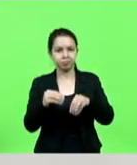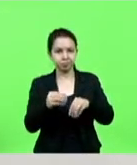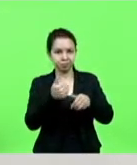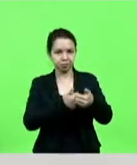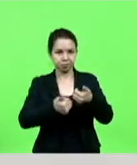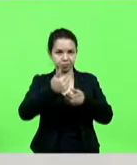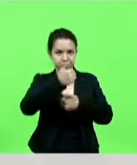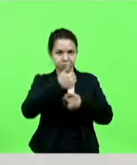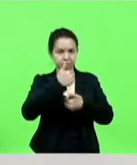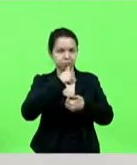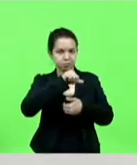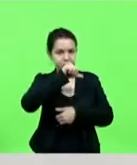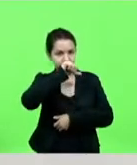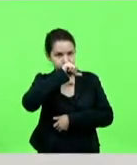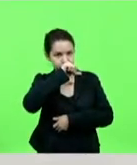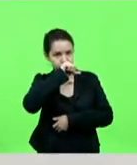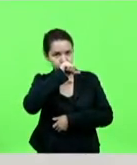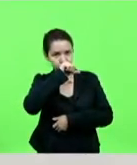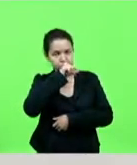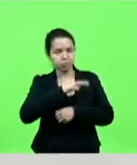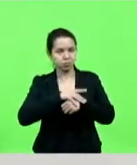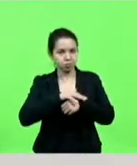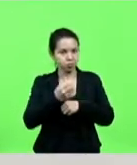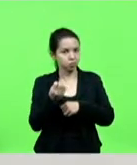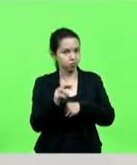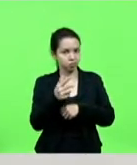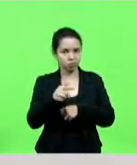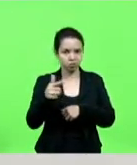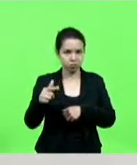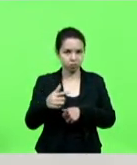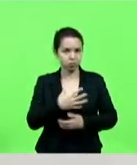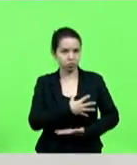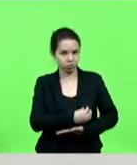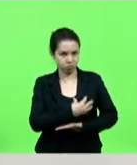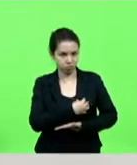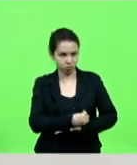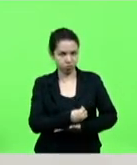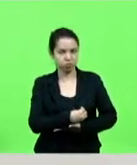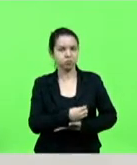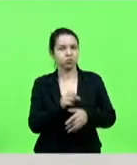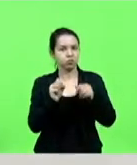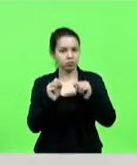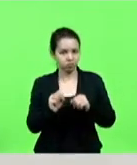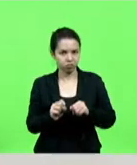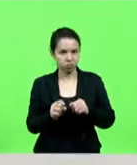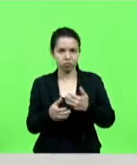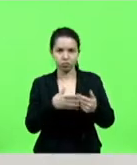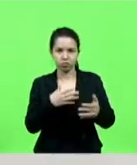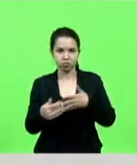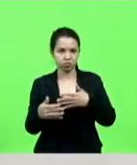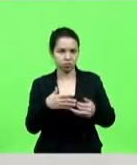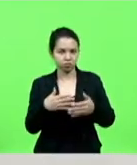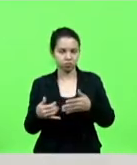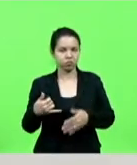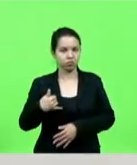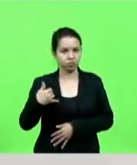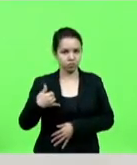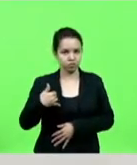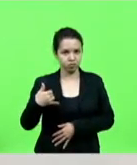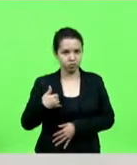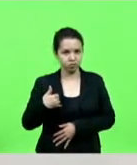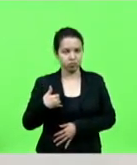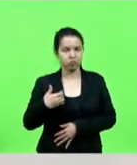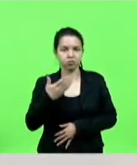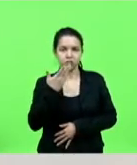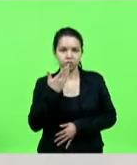com ou sem comorbidade, que estiverem amamentando, independente da idade das crianças. A